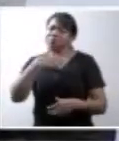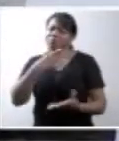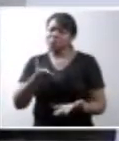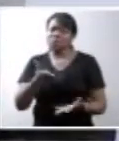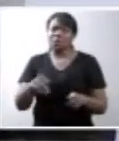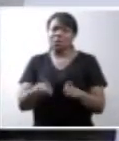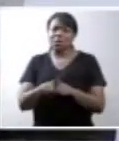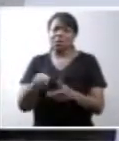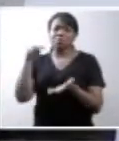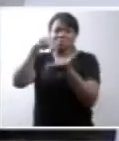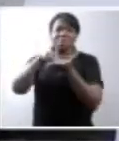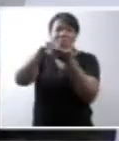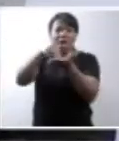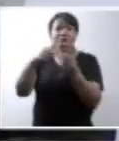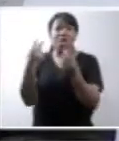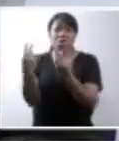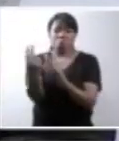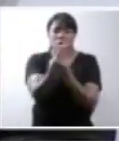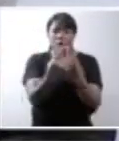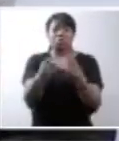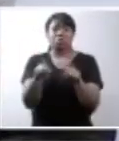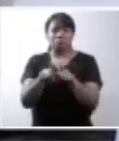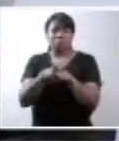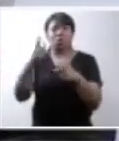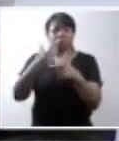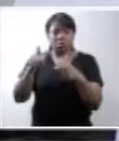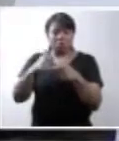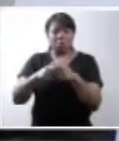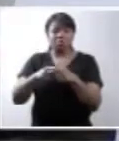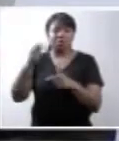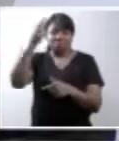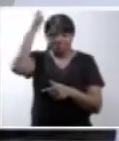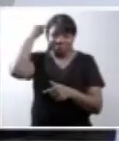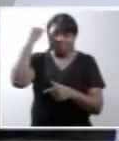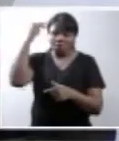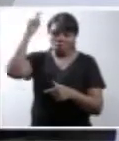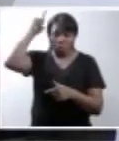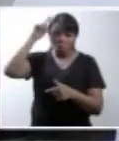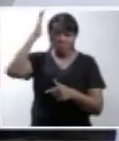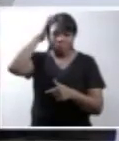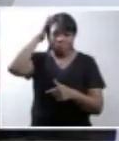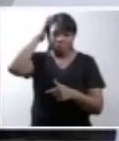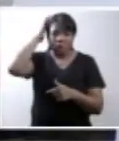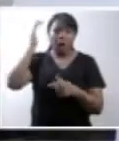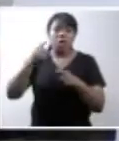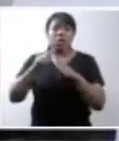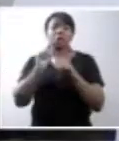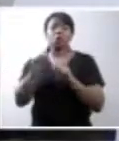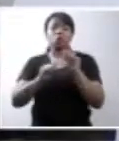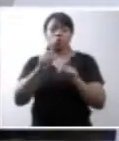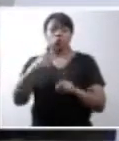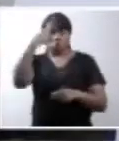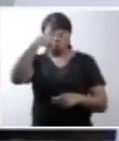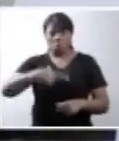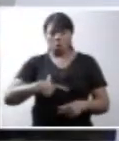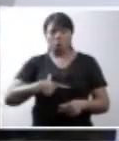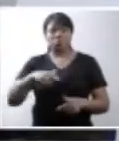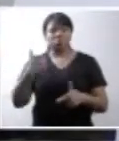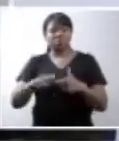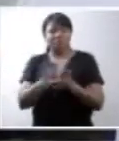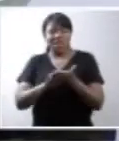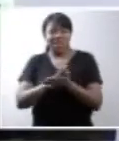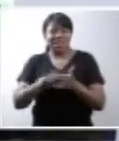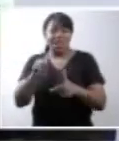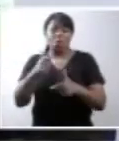e se posicionassem igualmente diante do concepto conencefalia. Como se seus corpos grávidos não fossem afetados pelo processo de